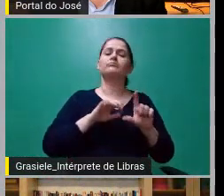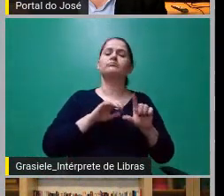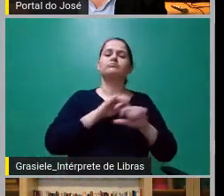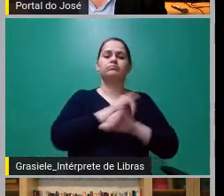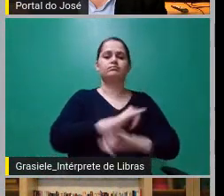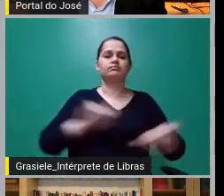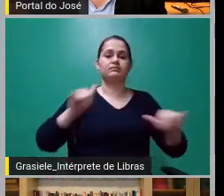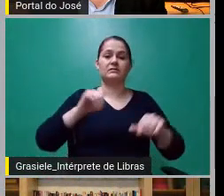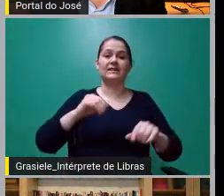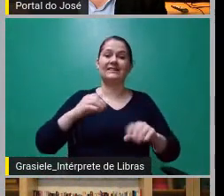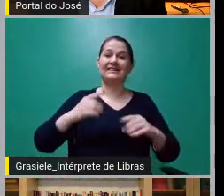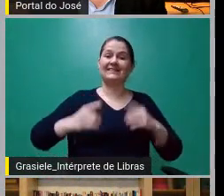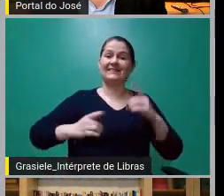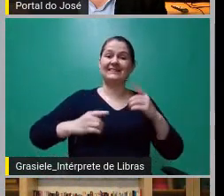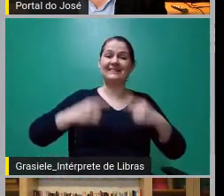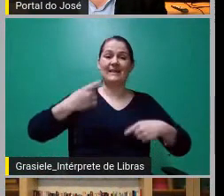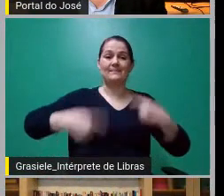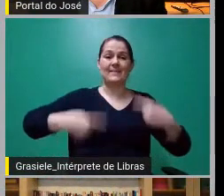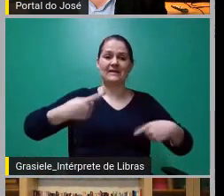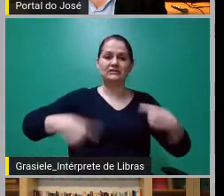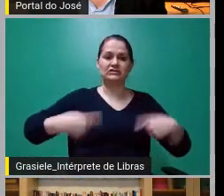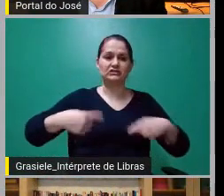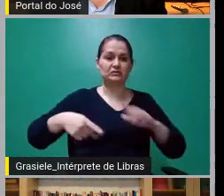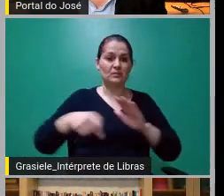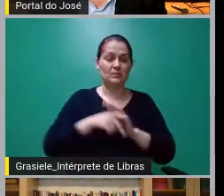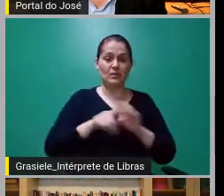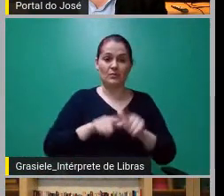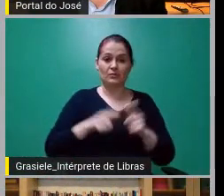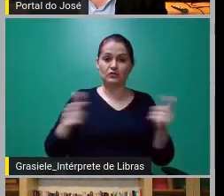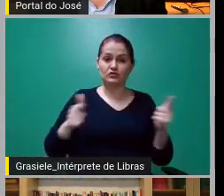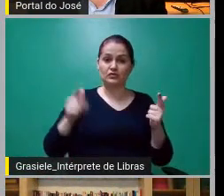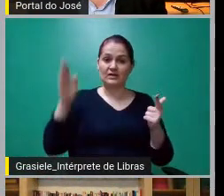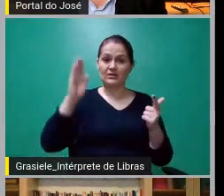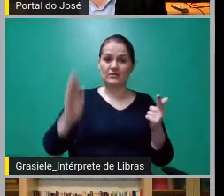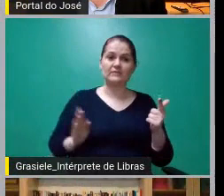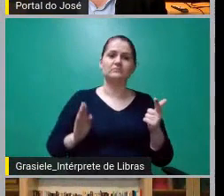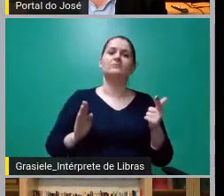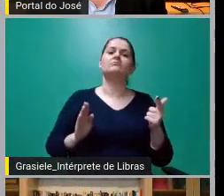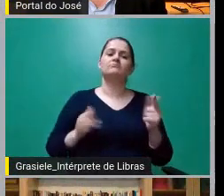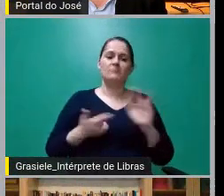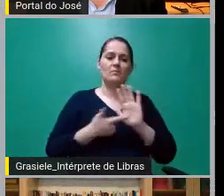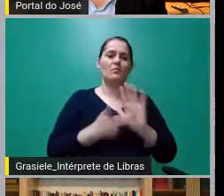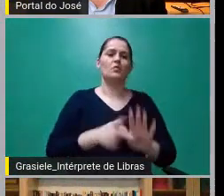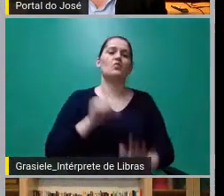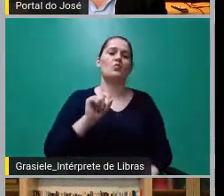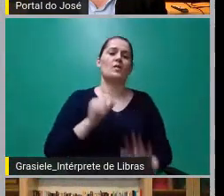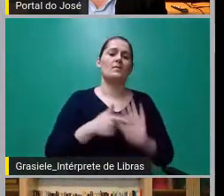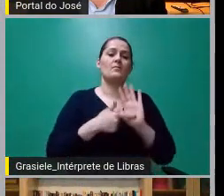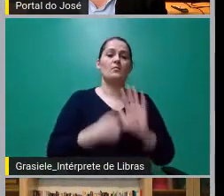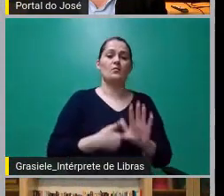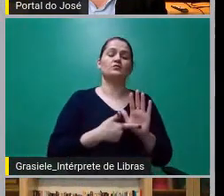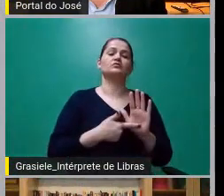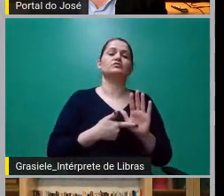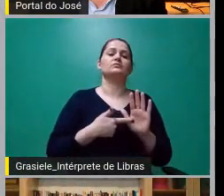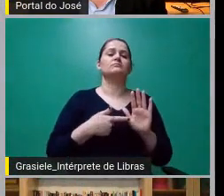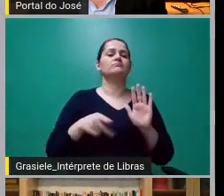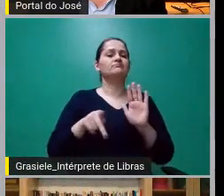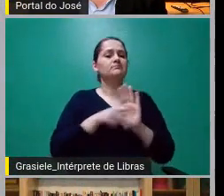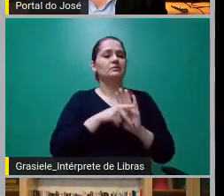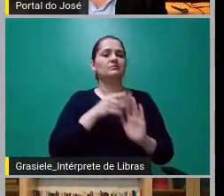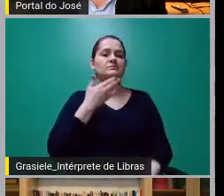um debate no Jornal Nacional, um debate que foi feito em pool de emissoras de televisão, mas ela mostrou uma versão tão favorável, tão